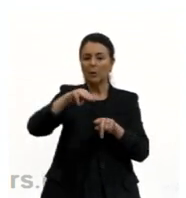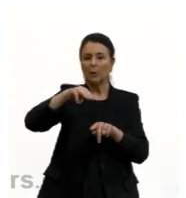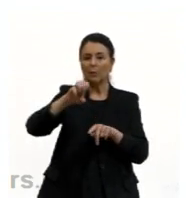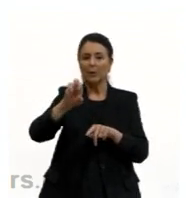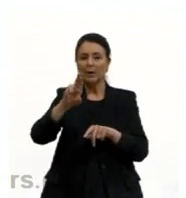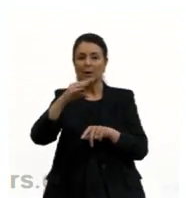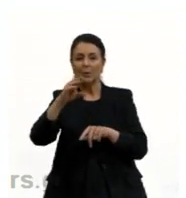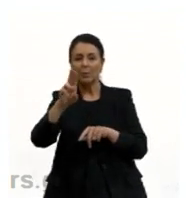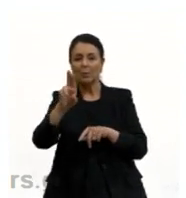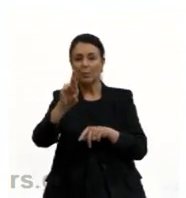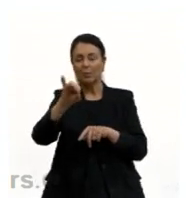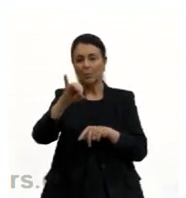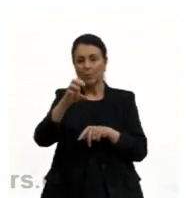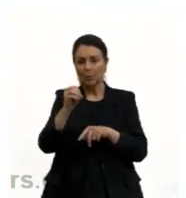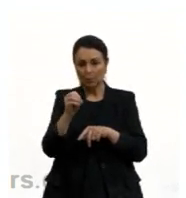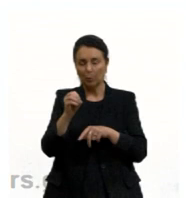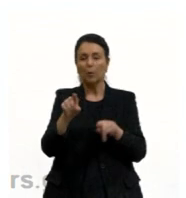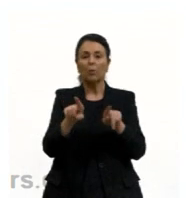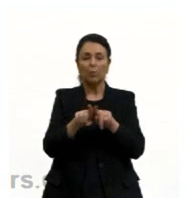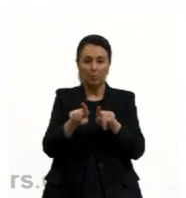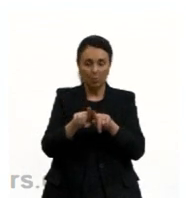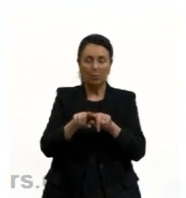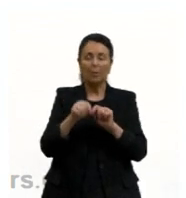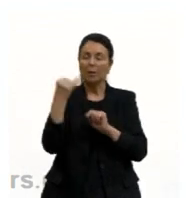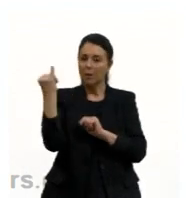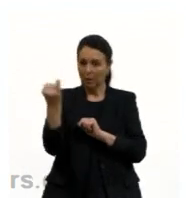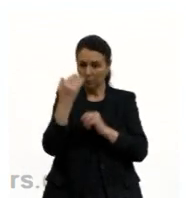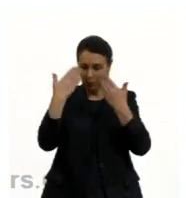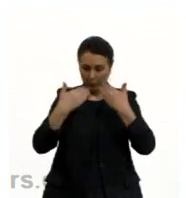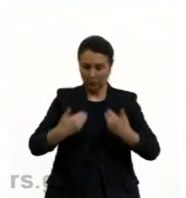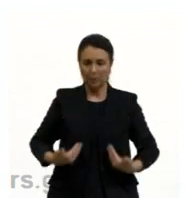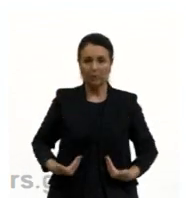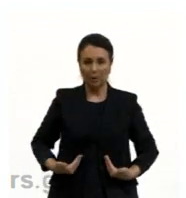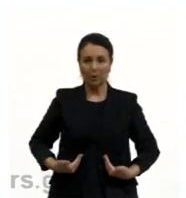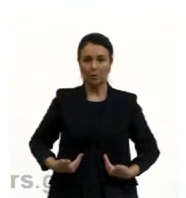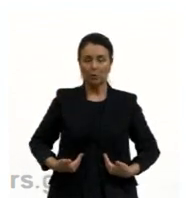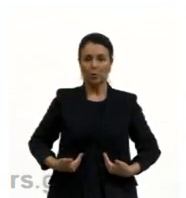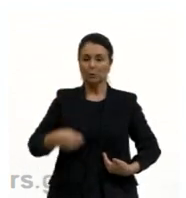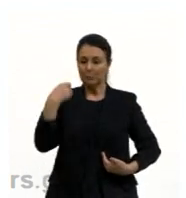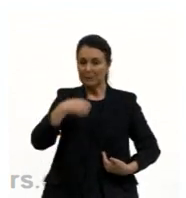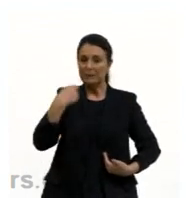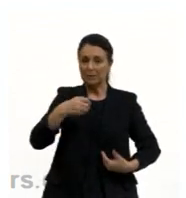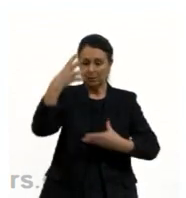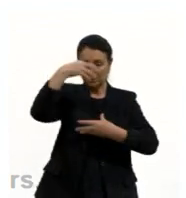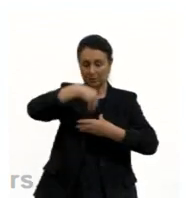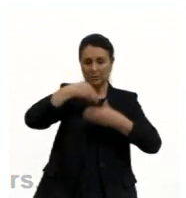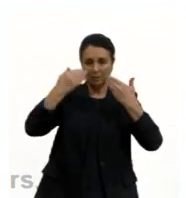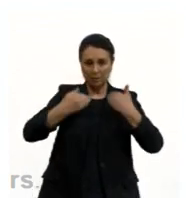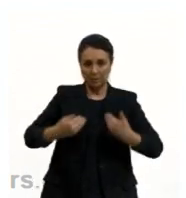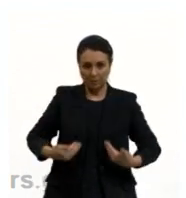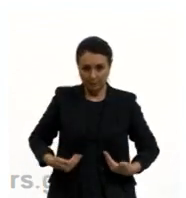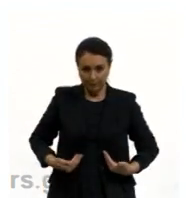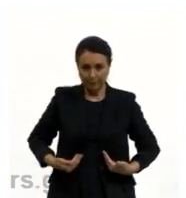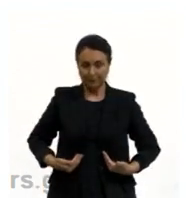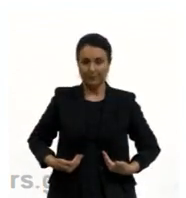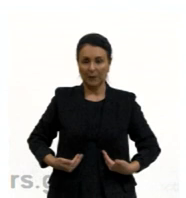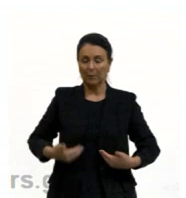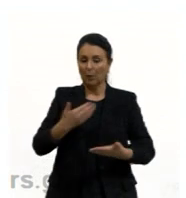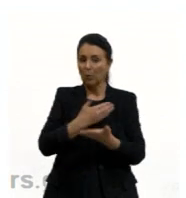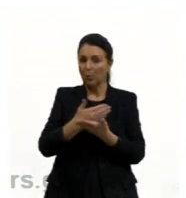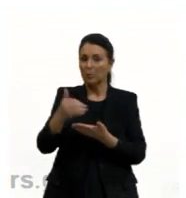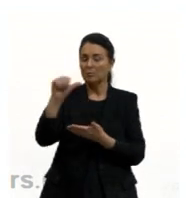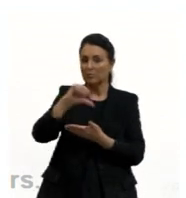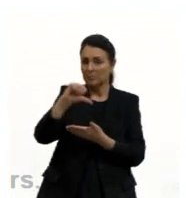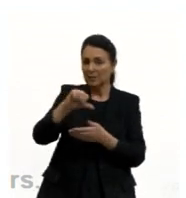algo que seja prejudicial, ele ajuda a gente a metabolizar e expelir esses metais para não causar nenhum prejuízo. E o